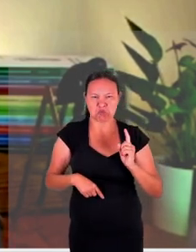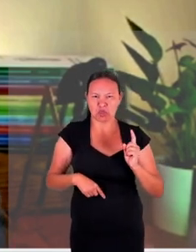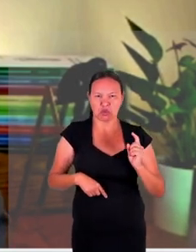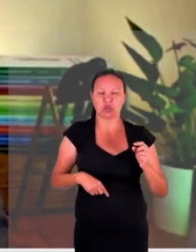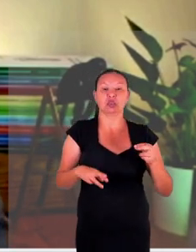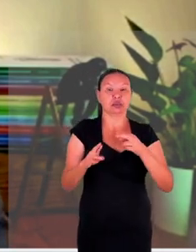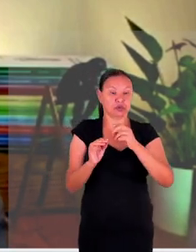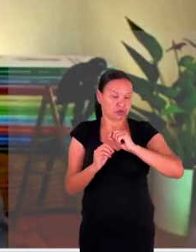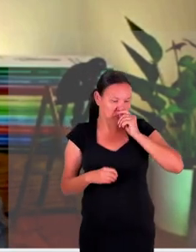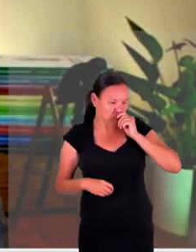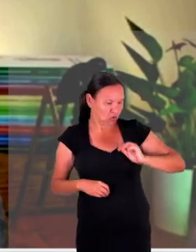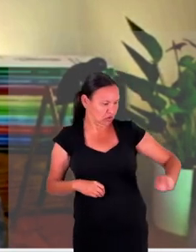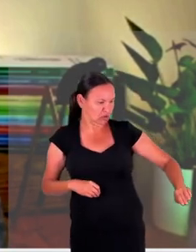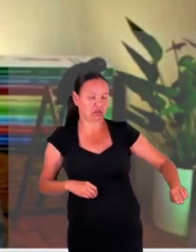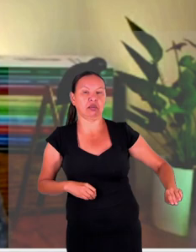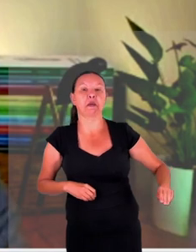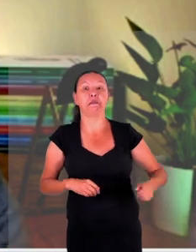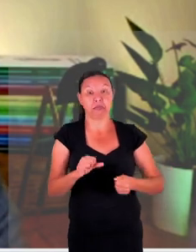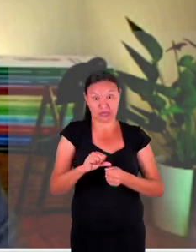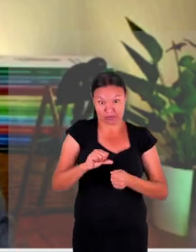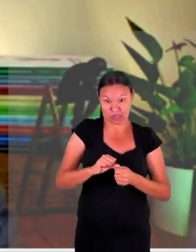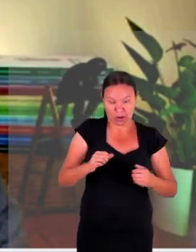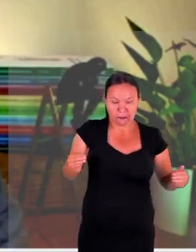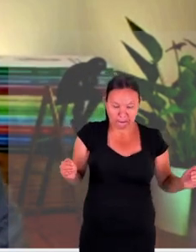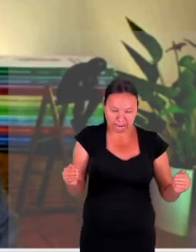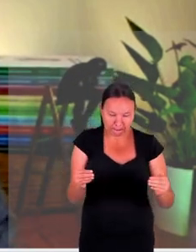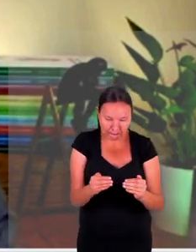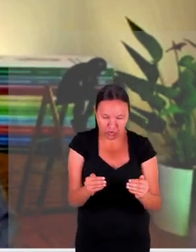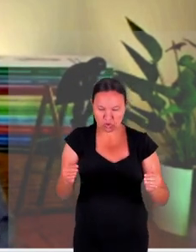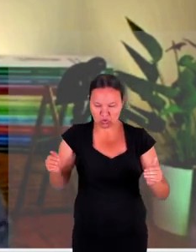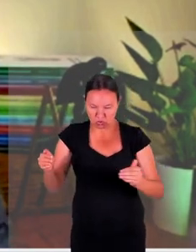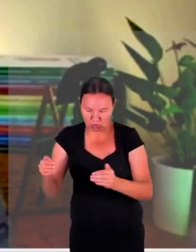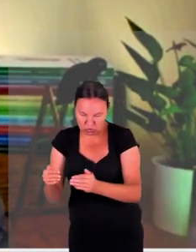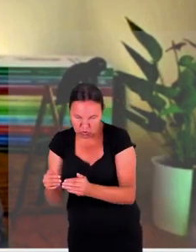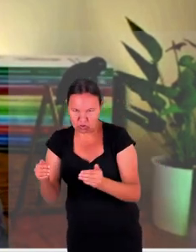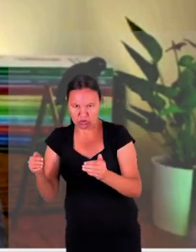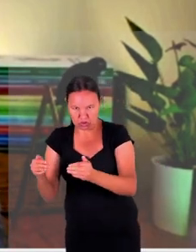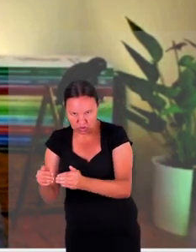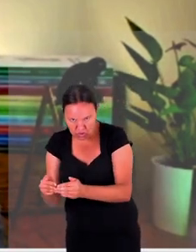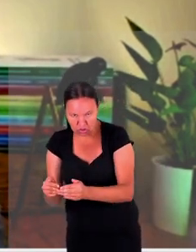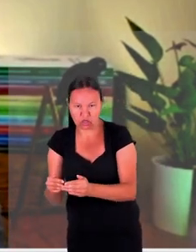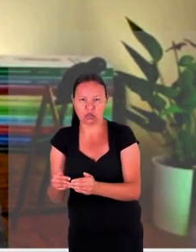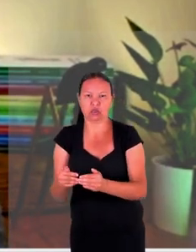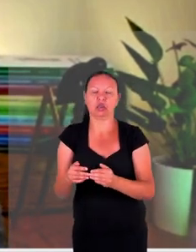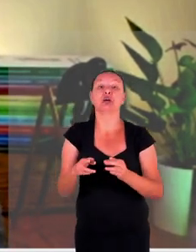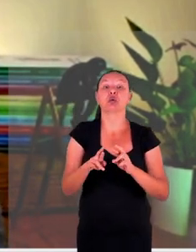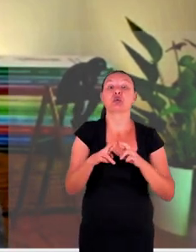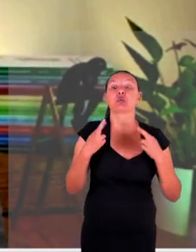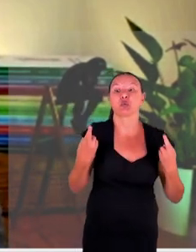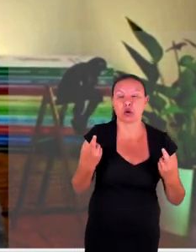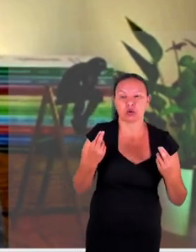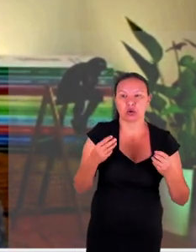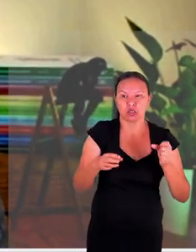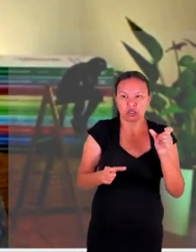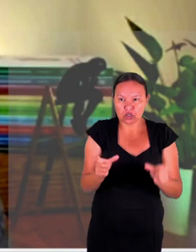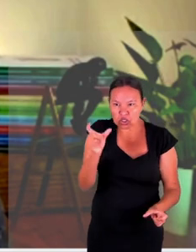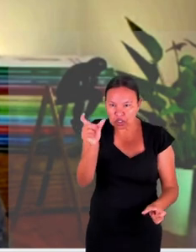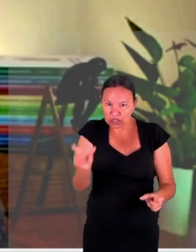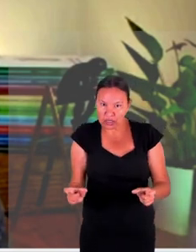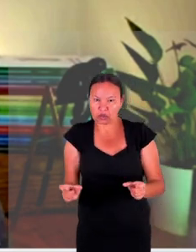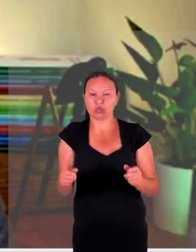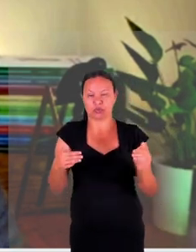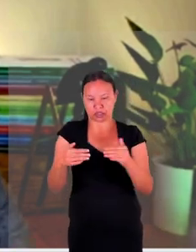excluídos mas para fazer esse ajuste esse fluxo constante de qual é a demanda de cada um desses